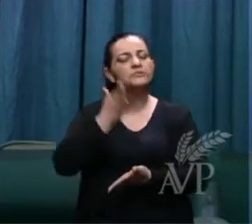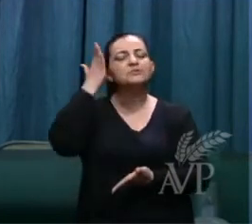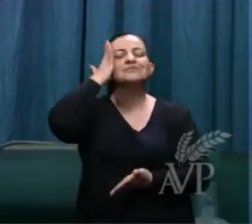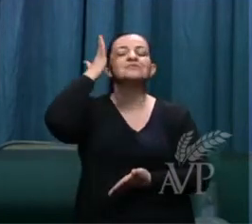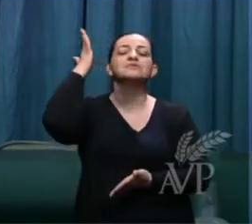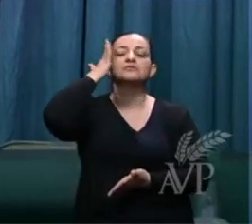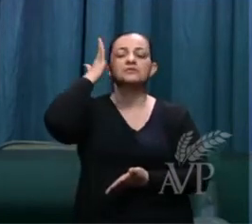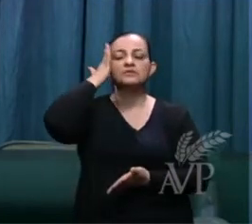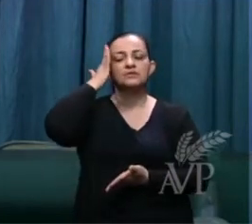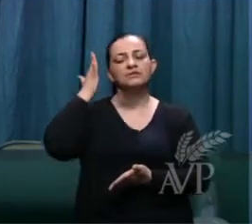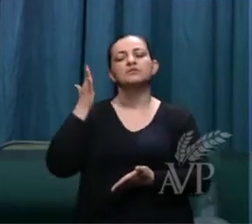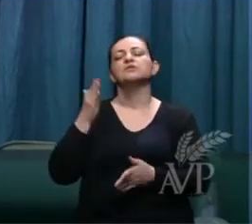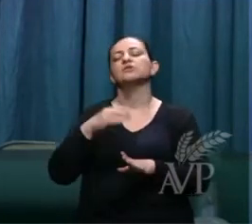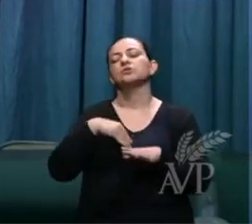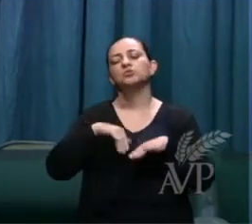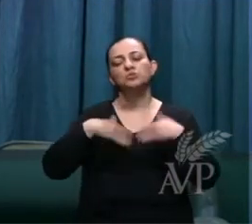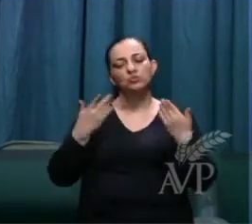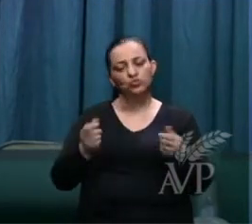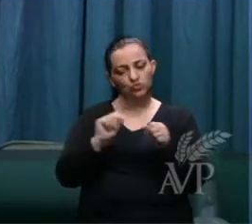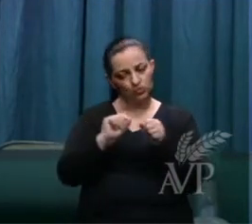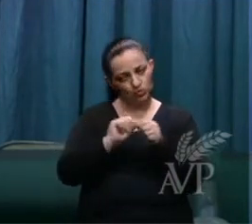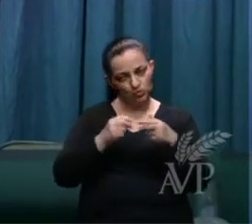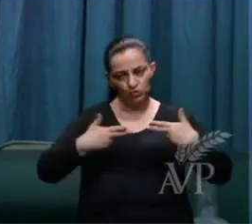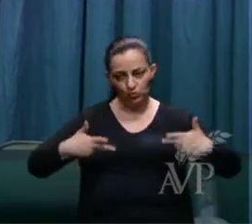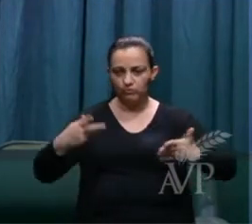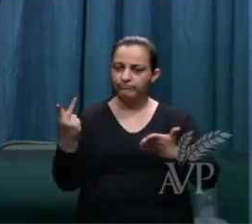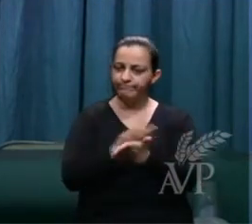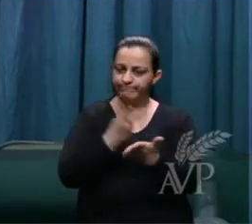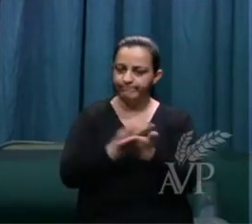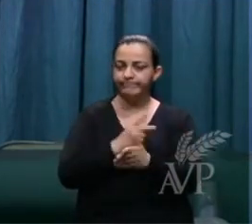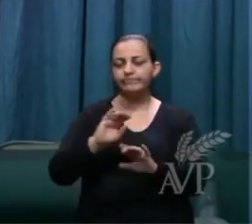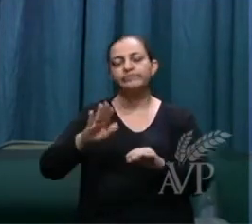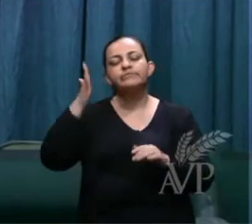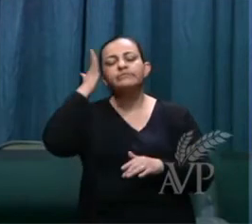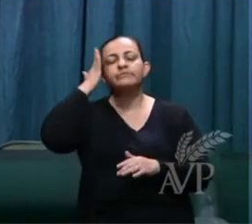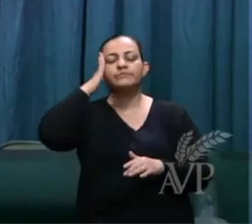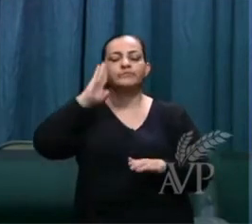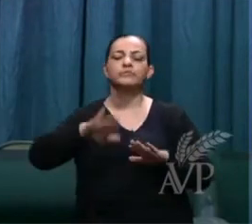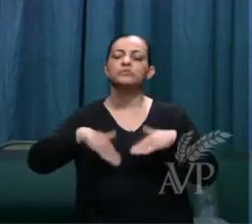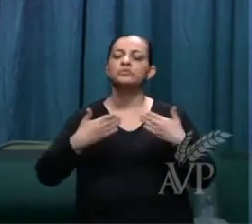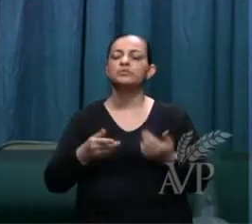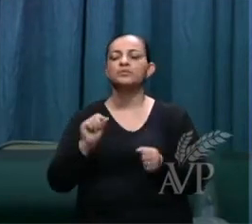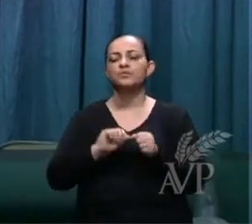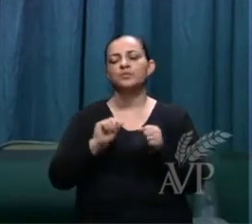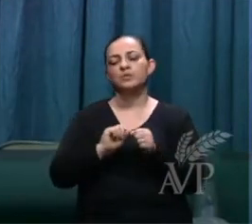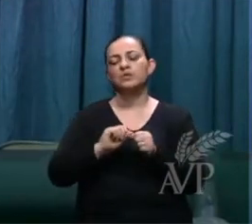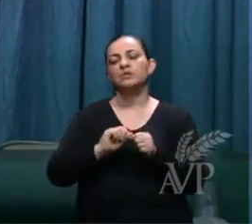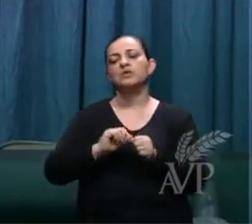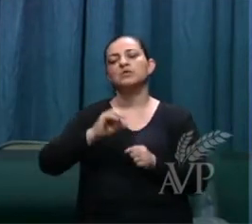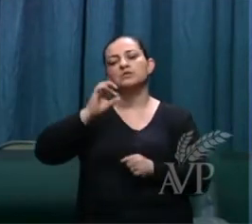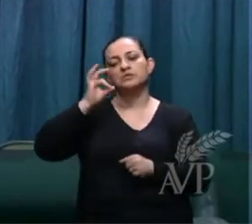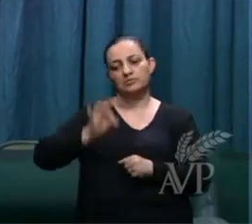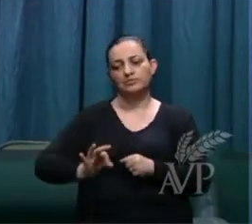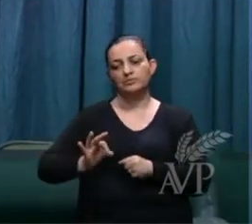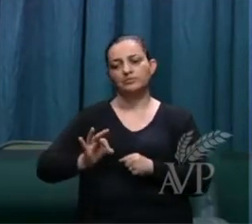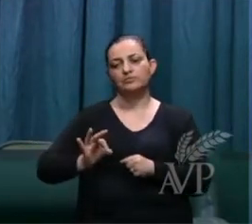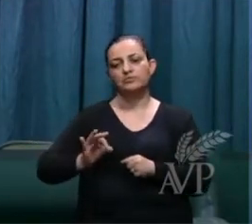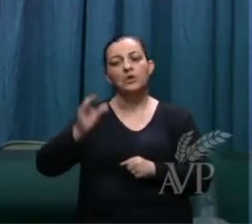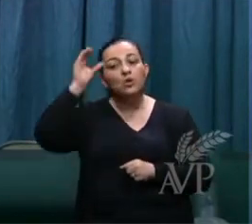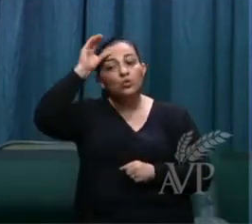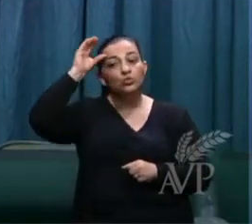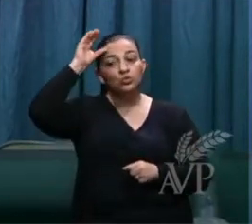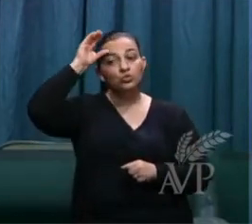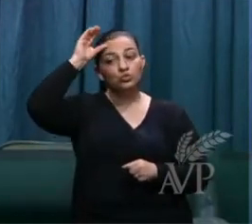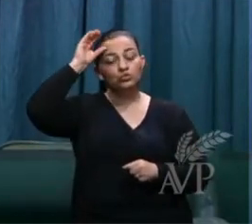sabe quando faz a coisa certa ou faz a coisa errada, e a sua consciência o condena ou libera-o,